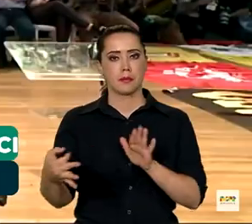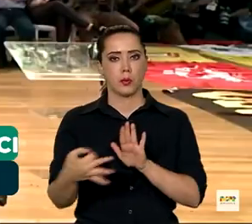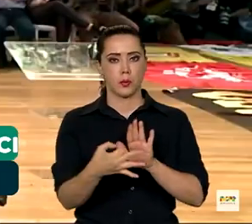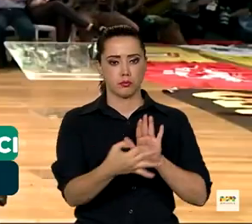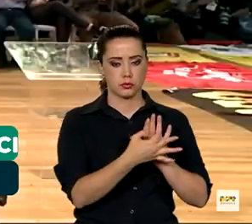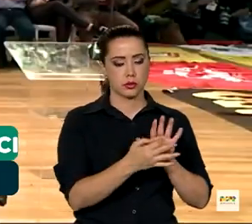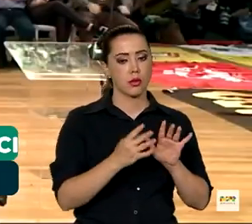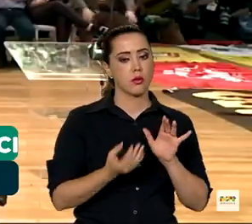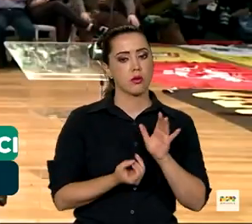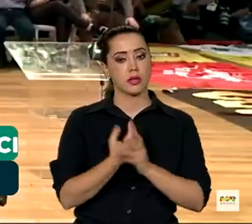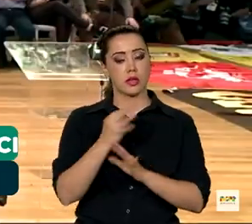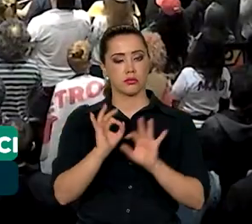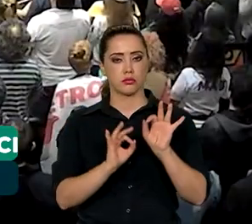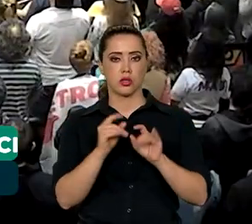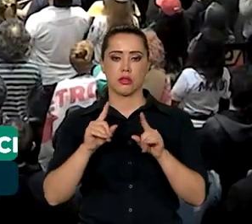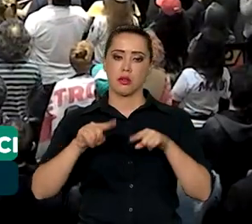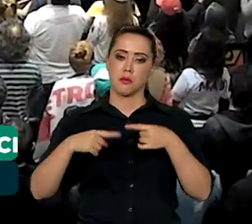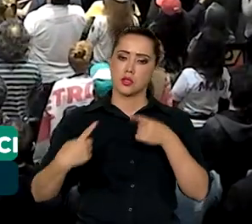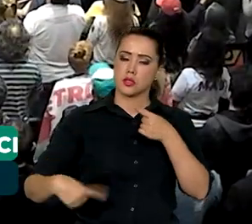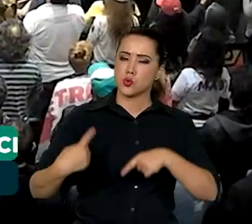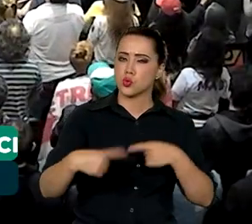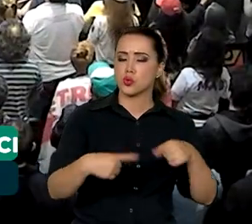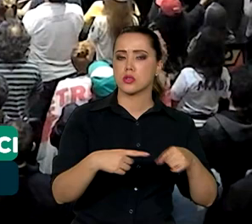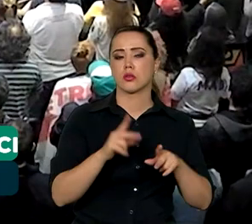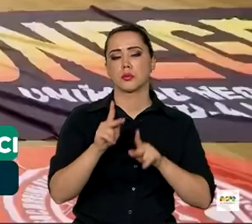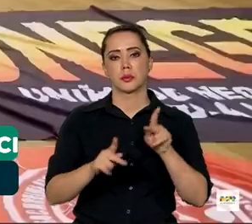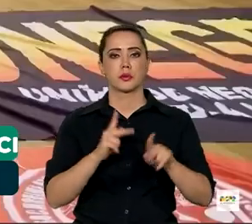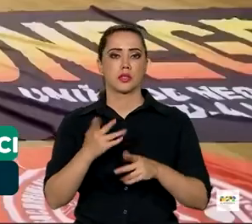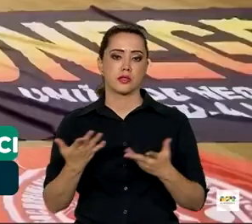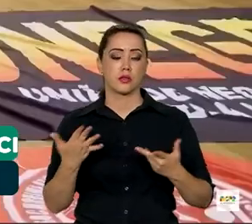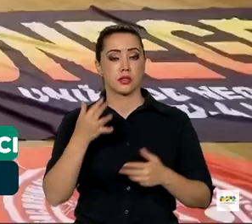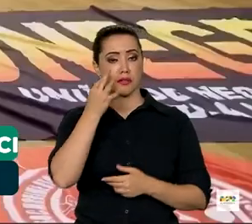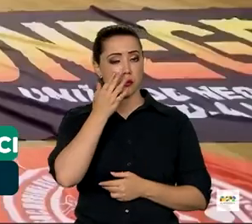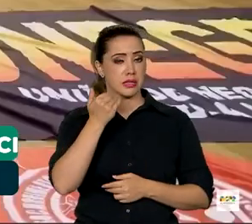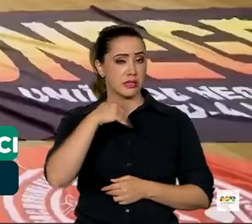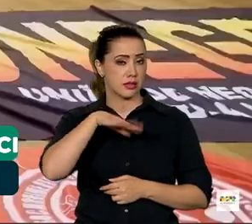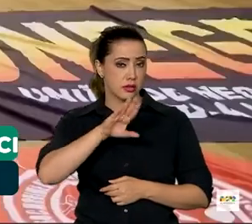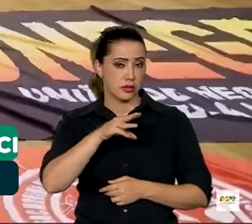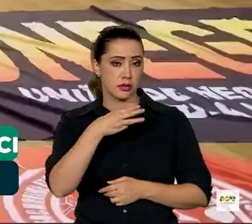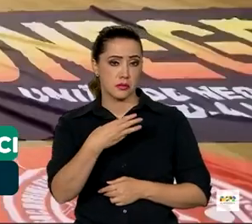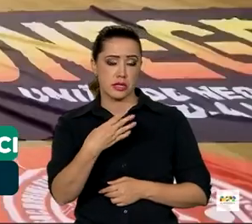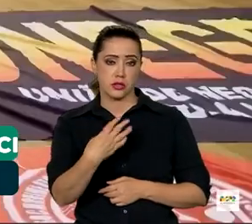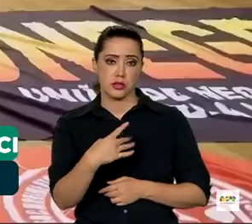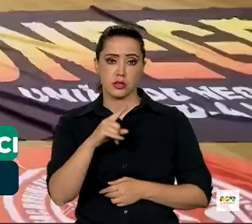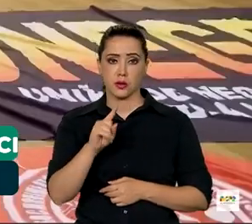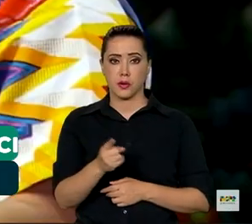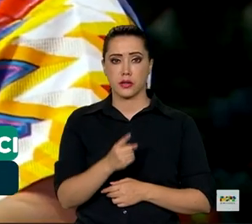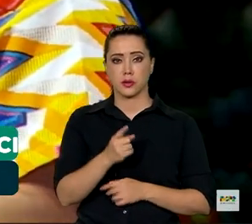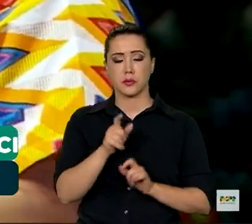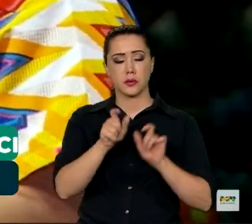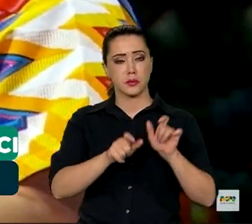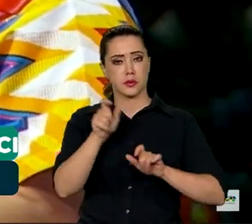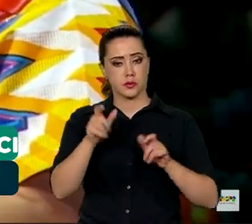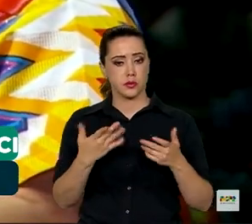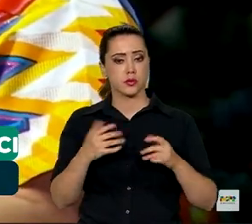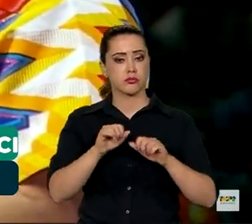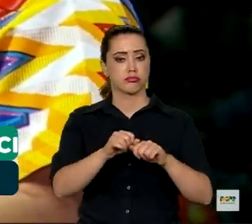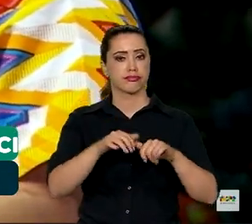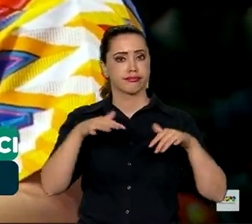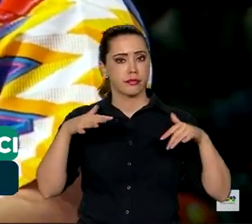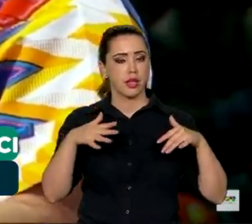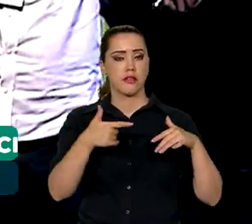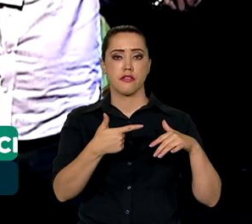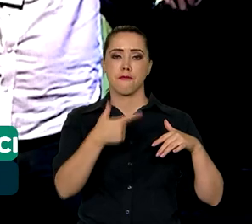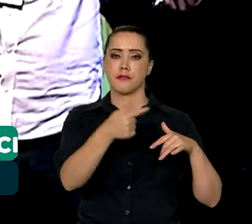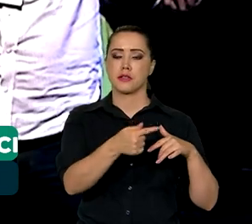elaborado depois de um debate público que contou com a presença de mais de 34 mil pessoas em plenárias nas